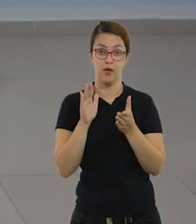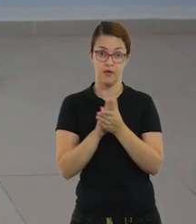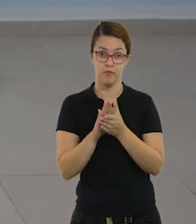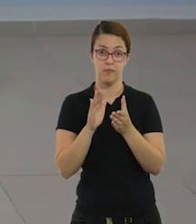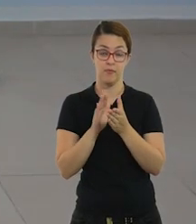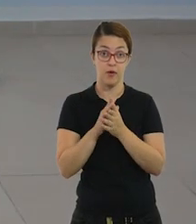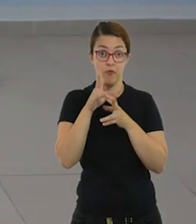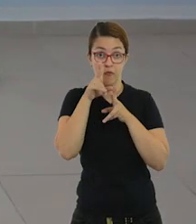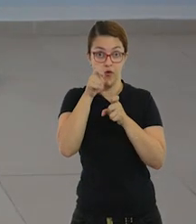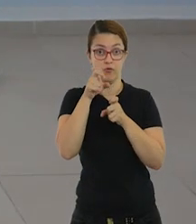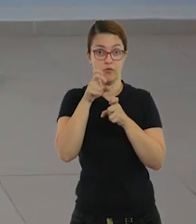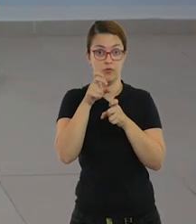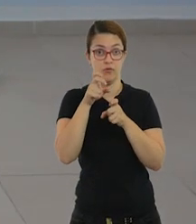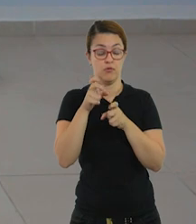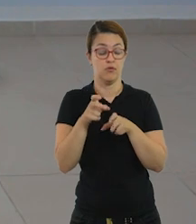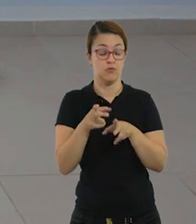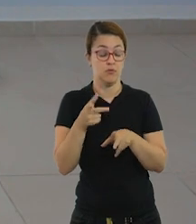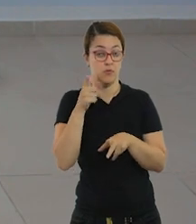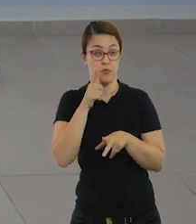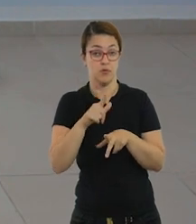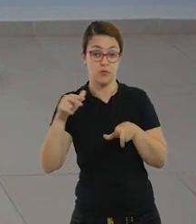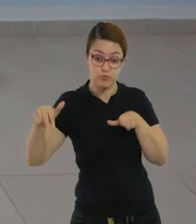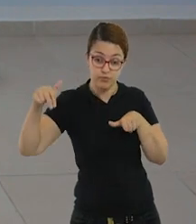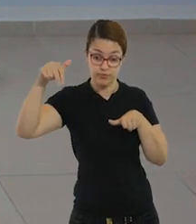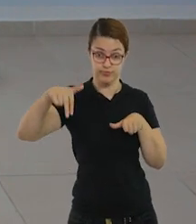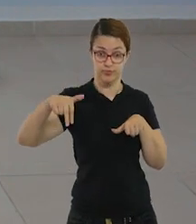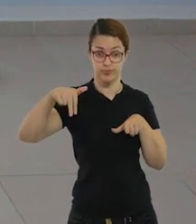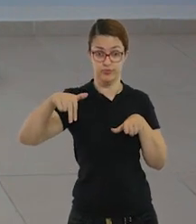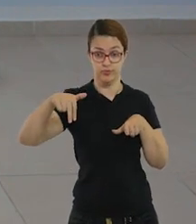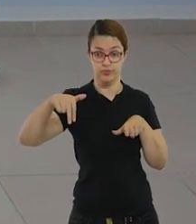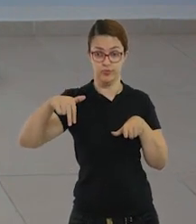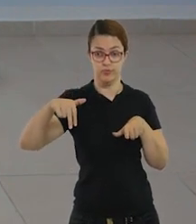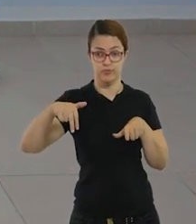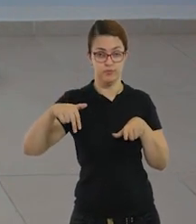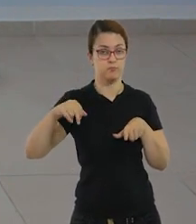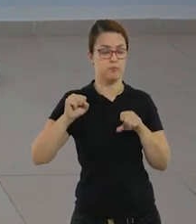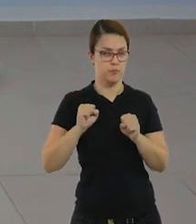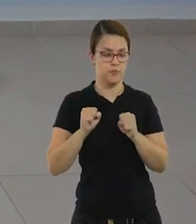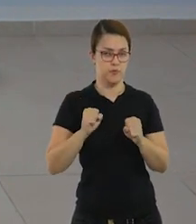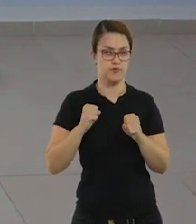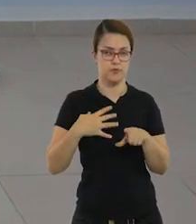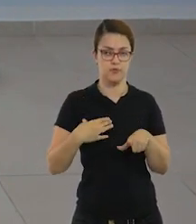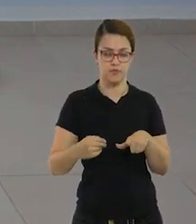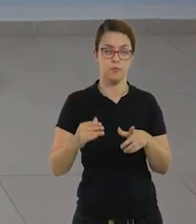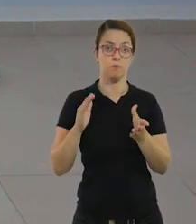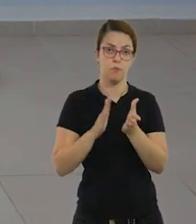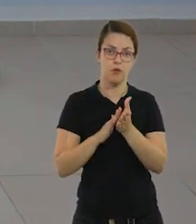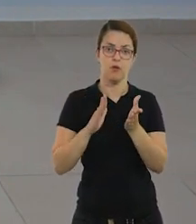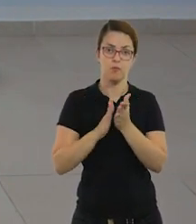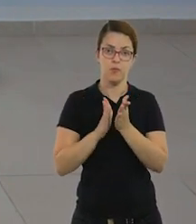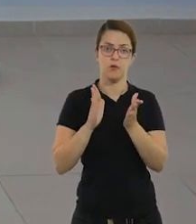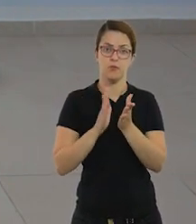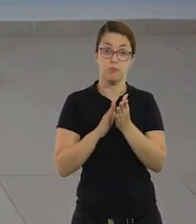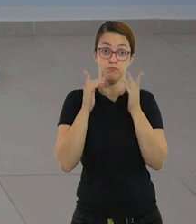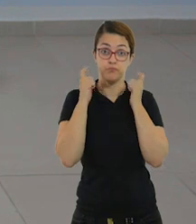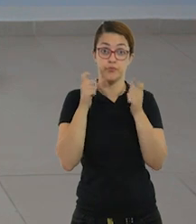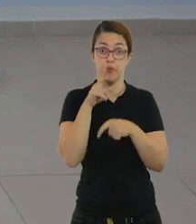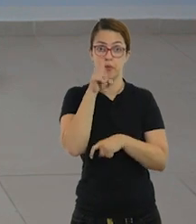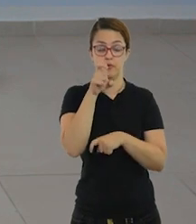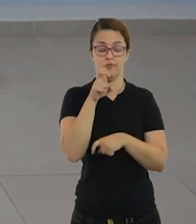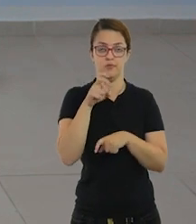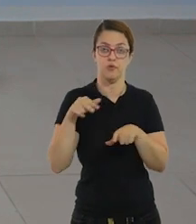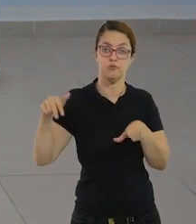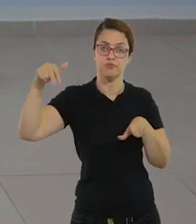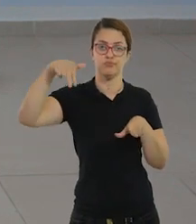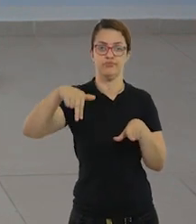palmas para identificar a batida mais forte, para eu conseguir executar o salto. Você pode fazer isso com o filho de vocês. Bater as palmas,